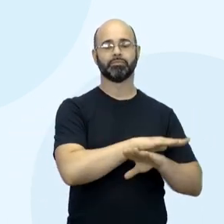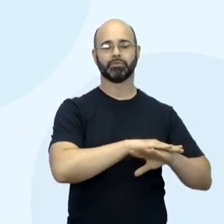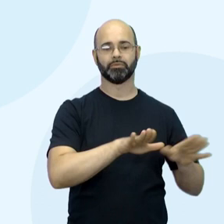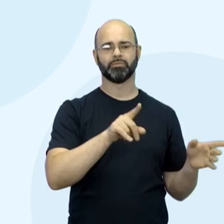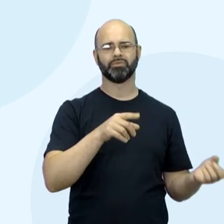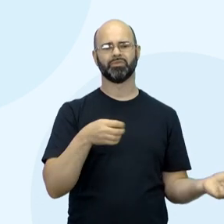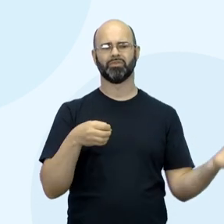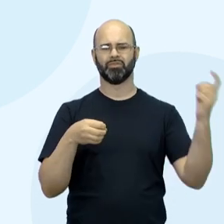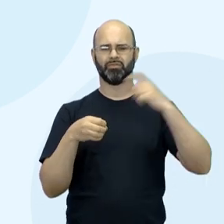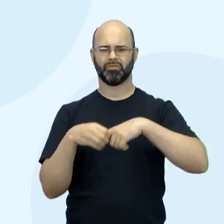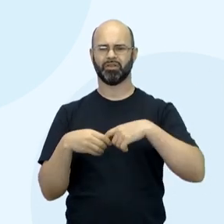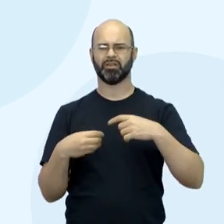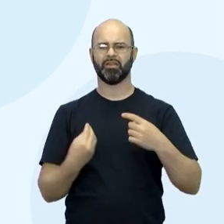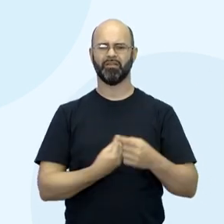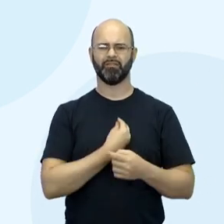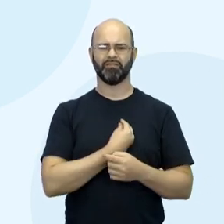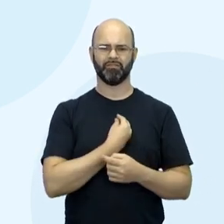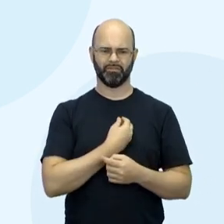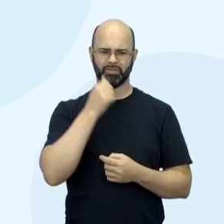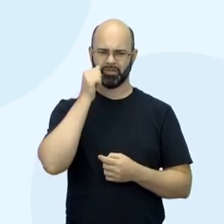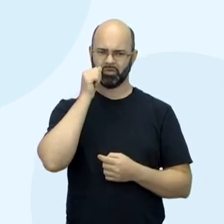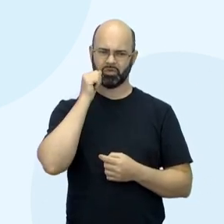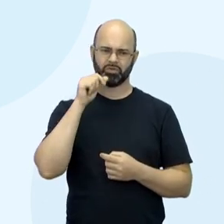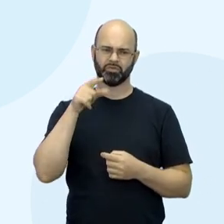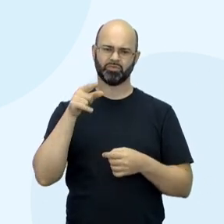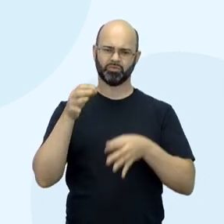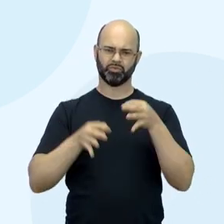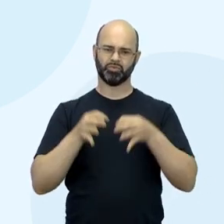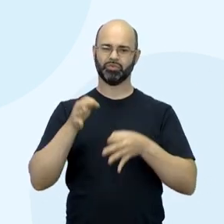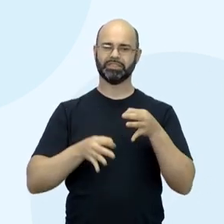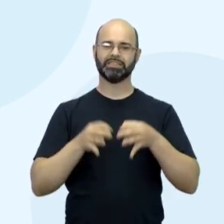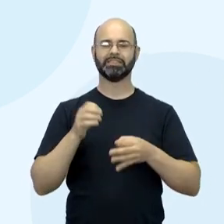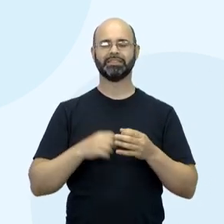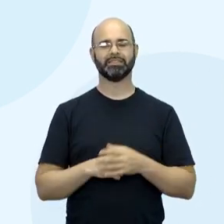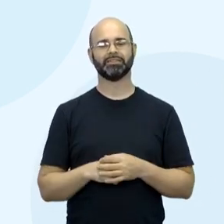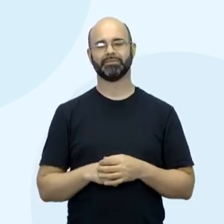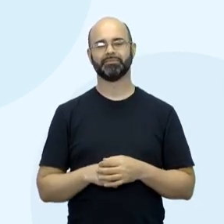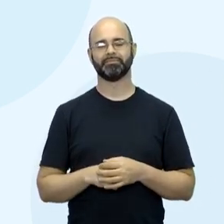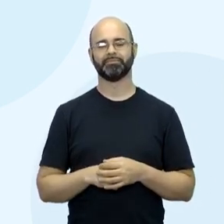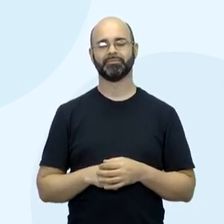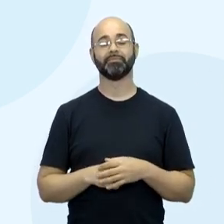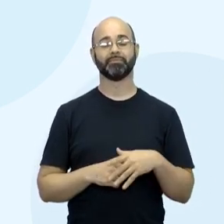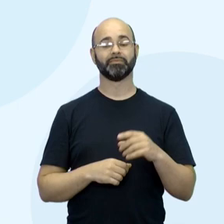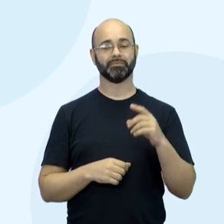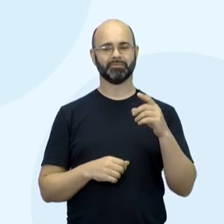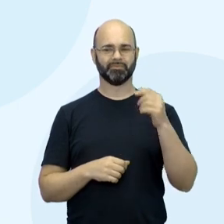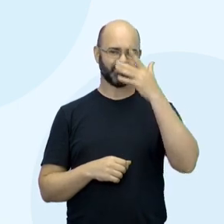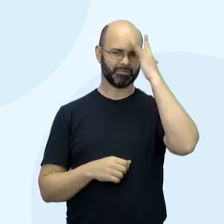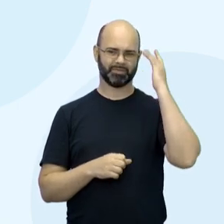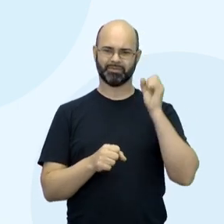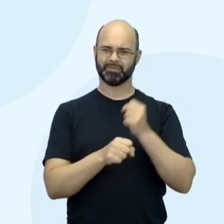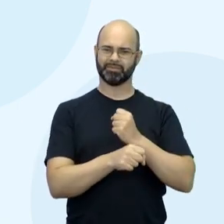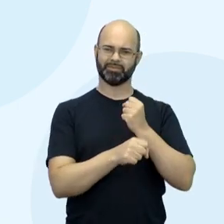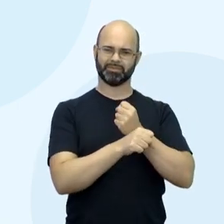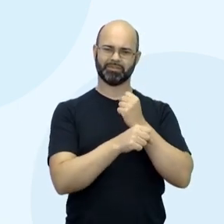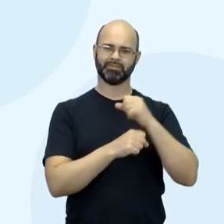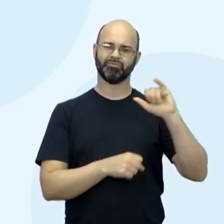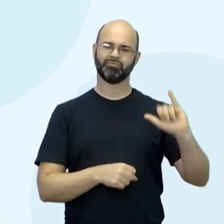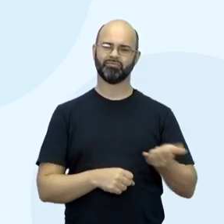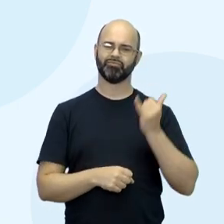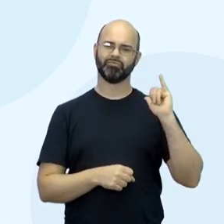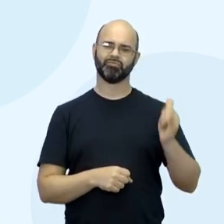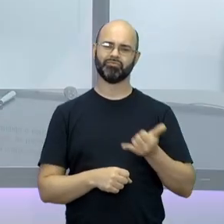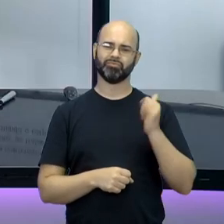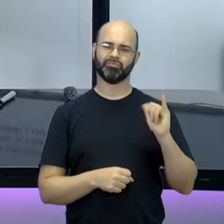justiça. Gente, isso é um filme de um realismo mágico impressionante. Bacana. As pessoas que foram... os pedreiros, né? Que foram explorados e